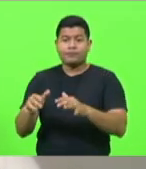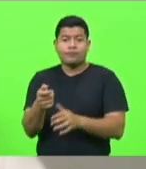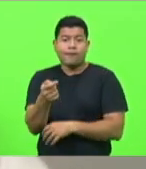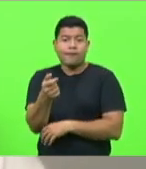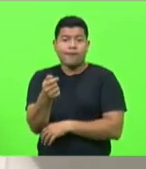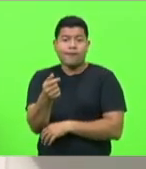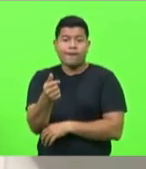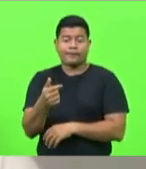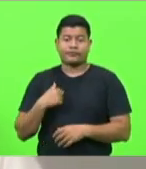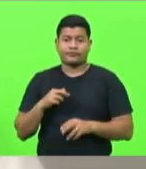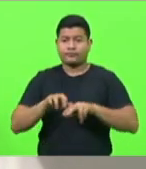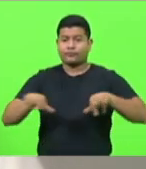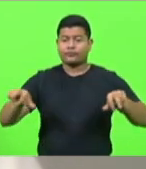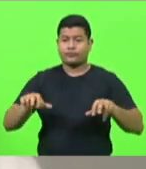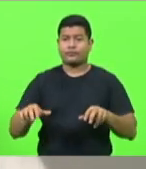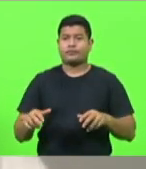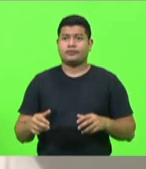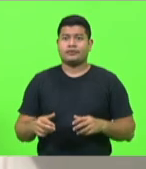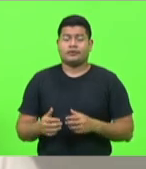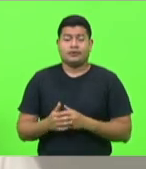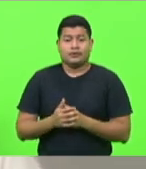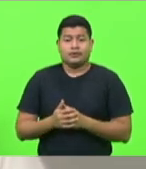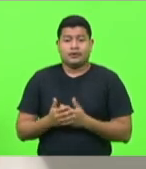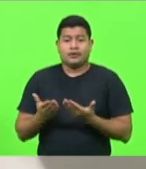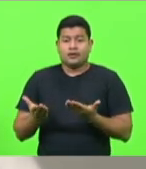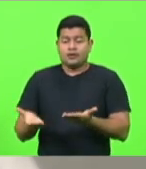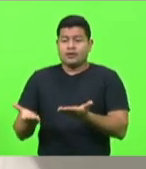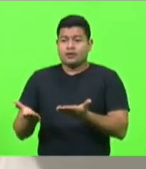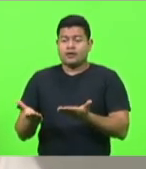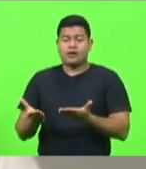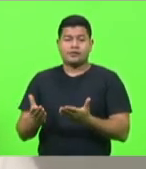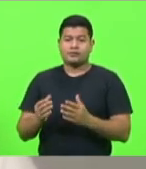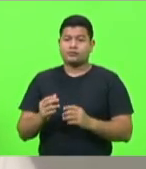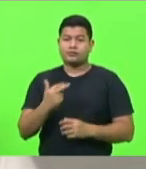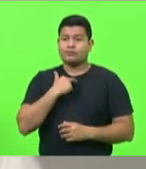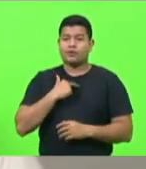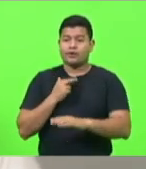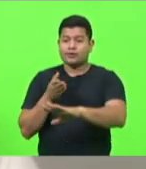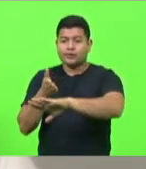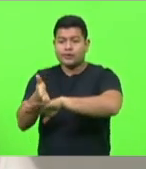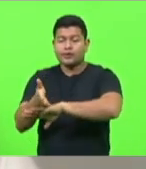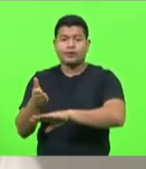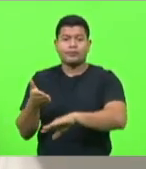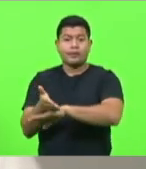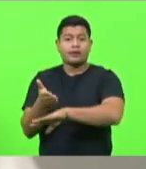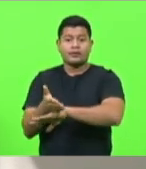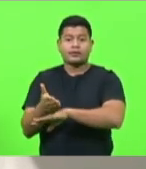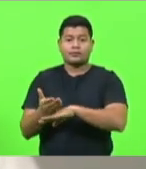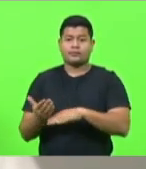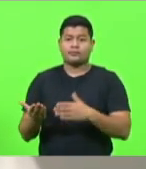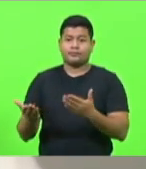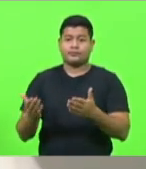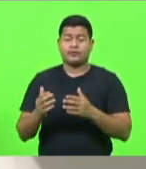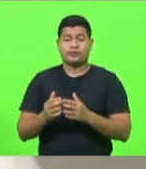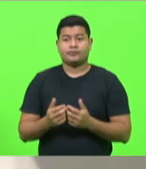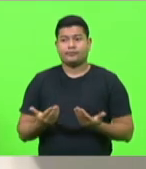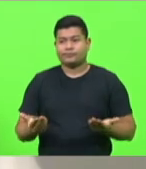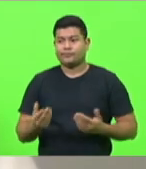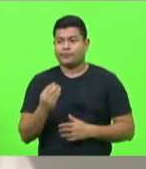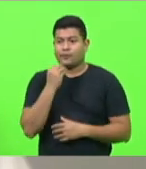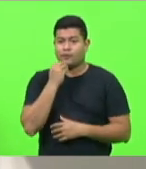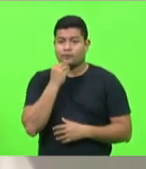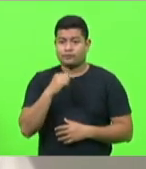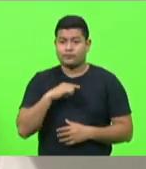diversos fiéis, diversos membros de fora dos seus cultos. E, horas, há pessoas que estão